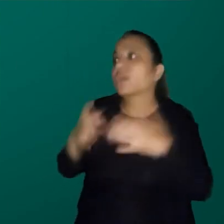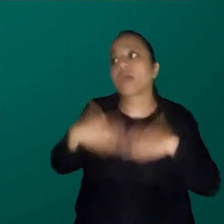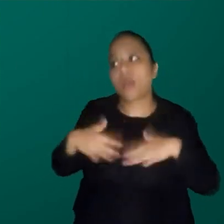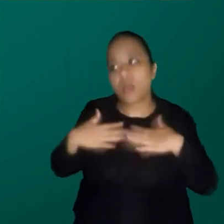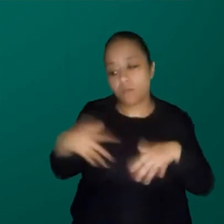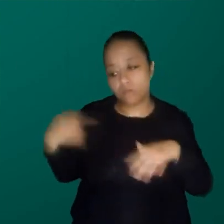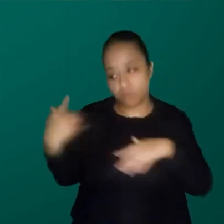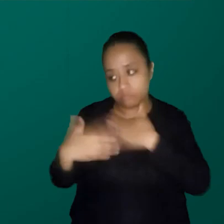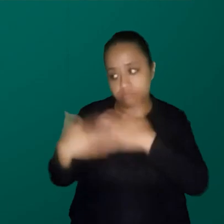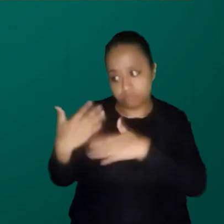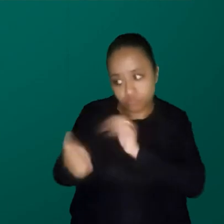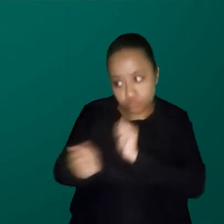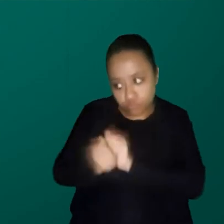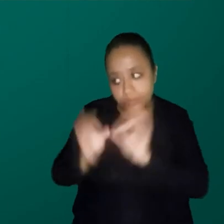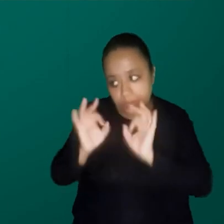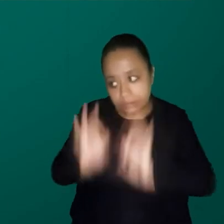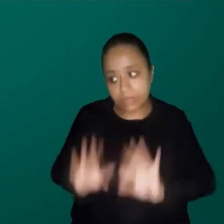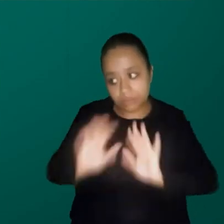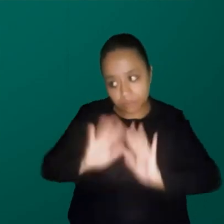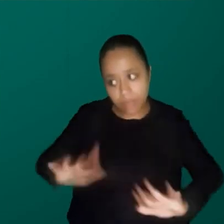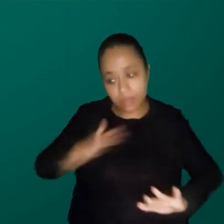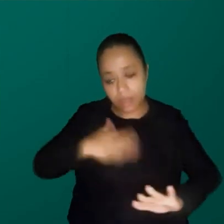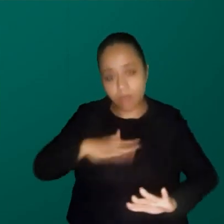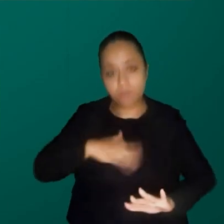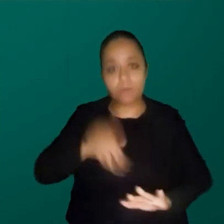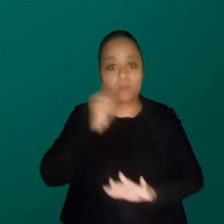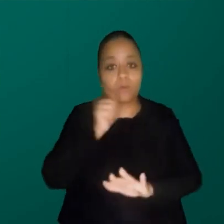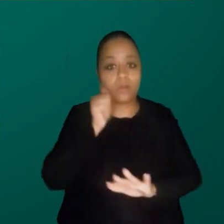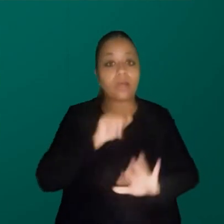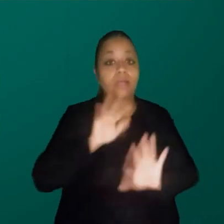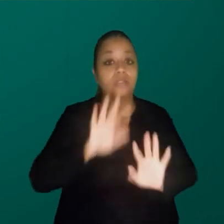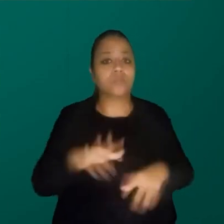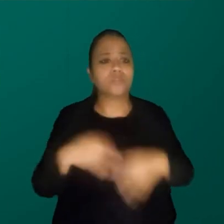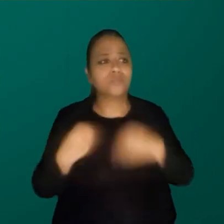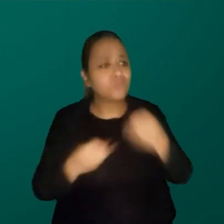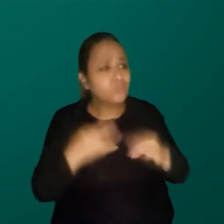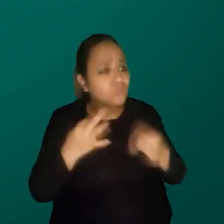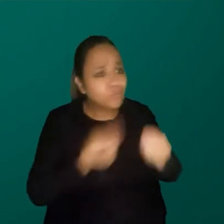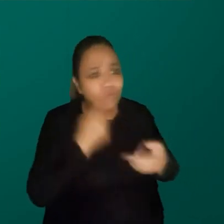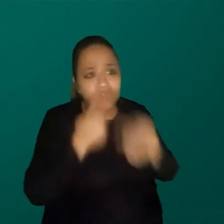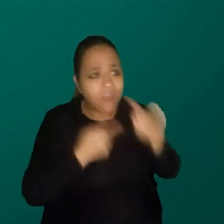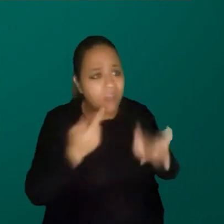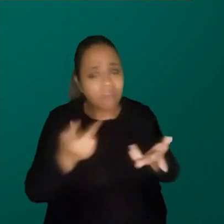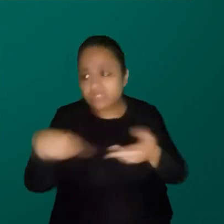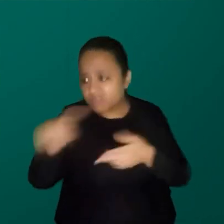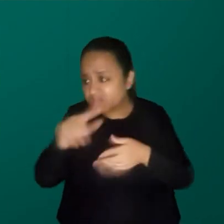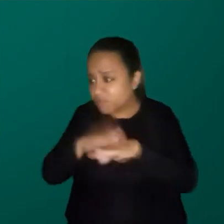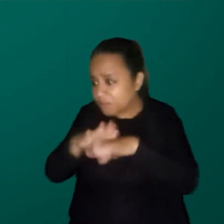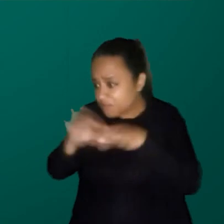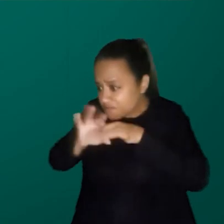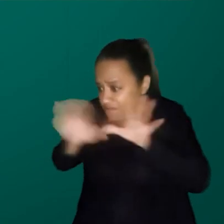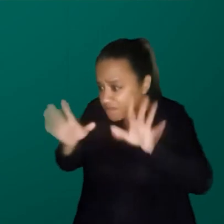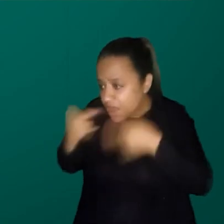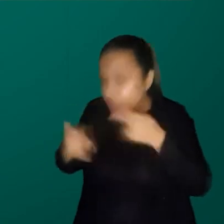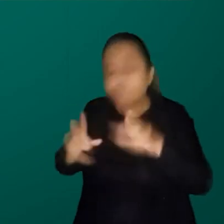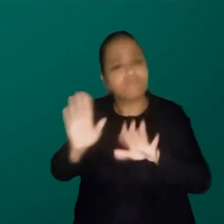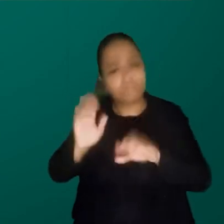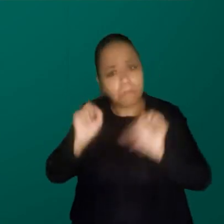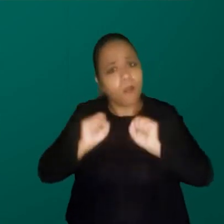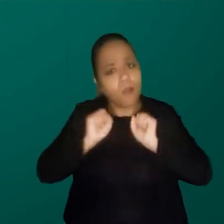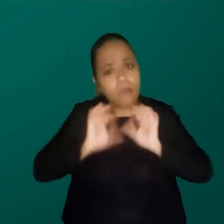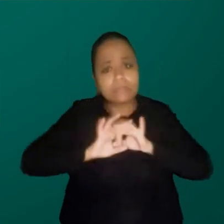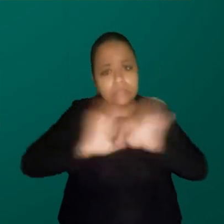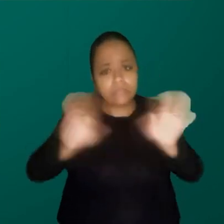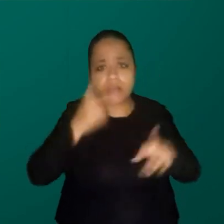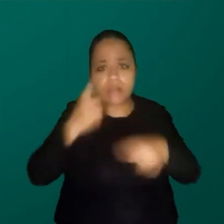senão a gente vai construir junto, vai dar certo, e as mulheres, mas aqui todo mundo fala, vocês vão poder falar, aqui não tem tabu não, vai